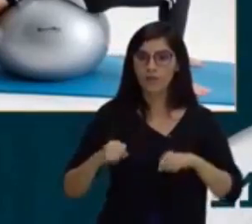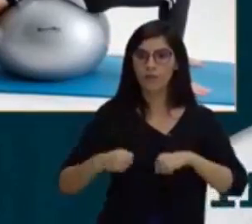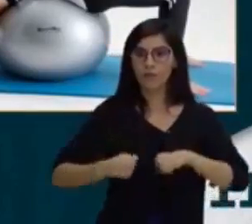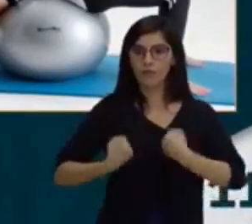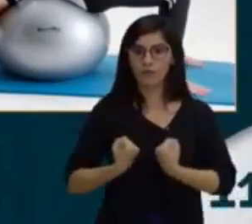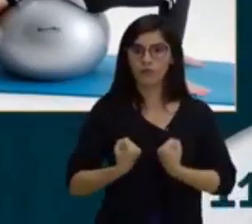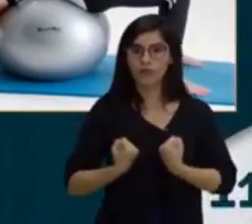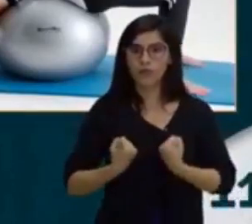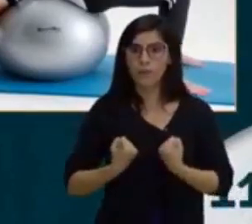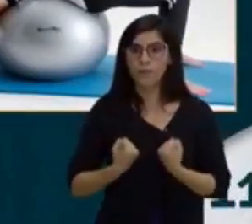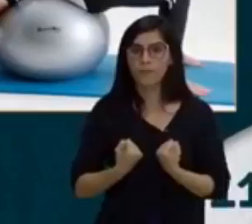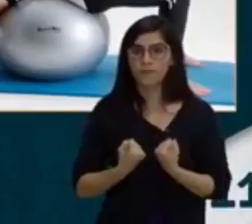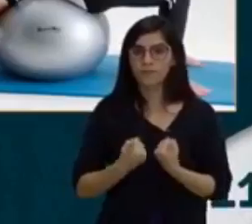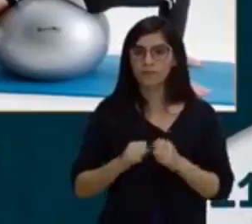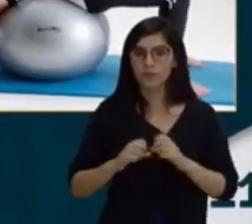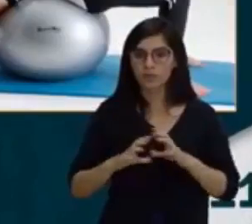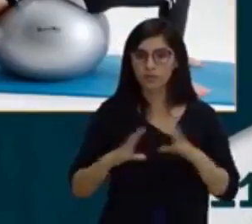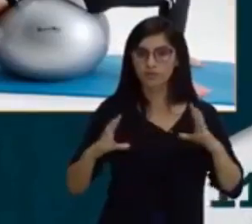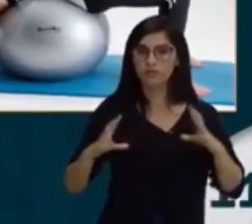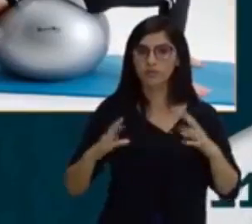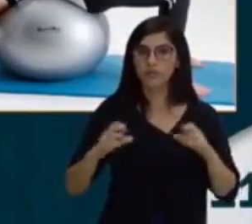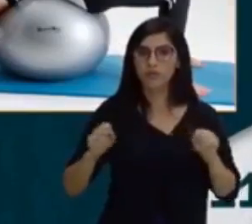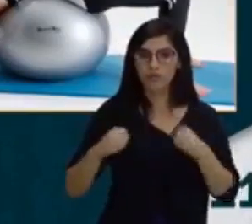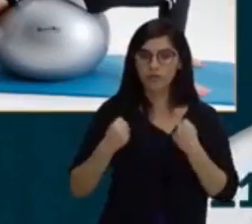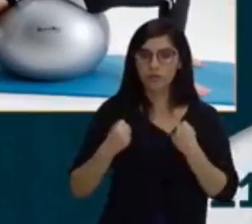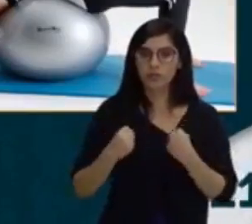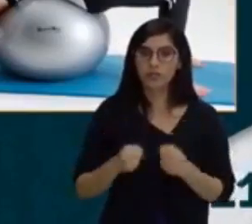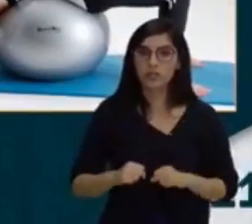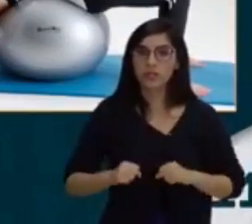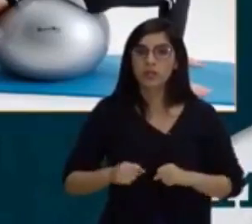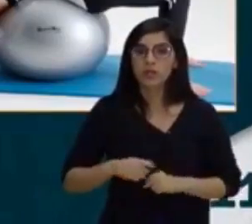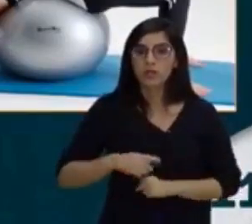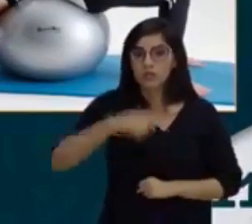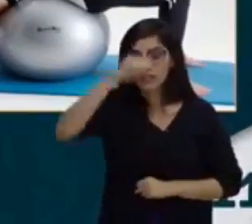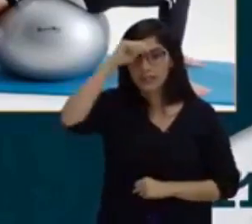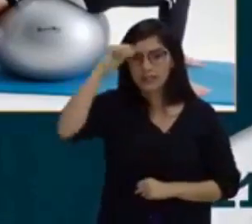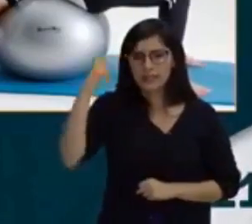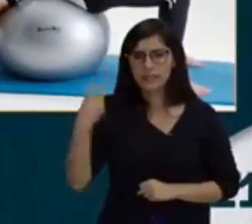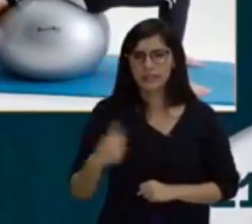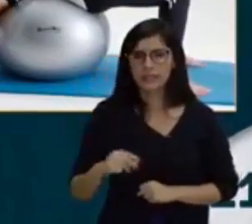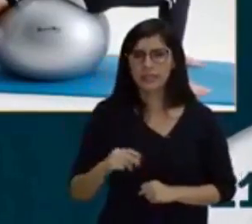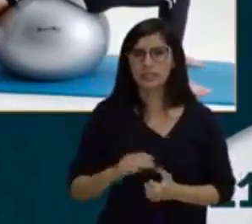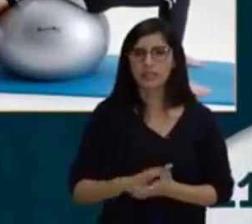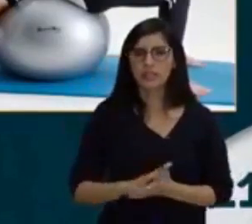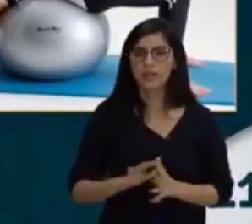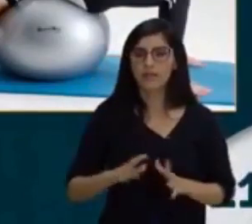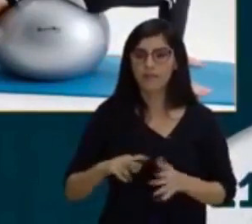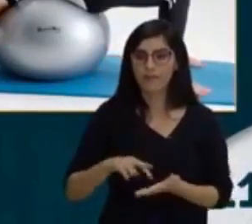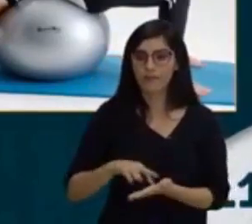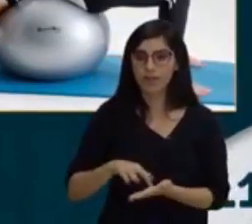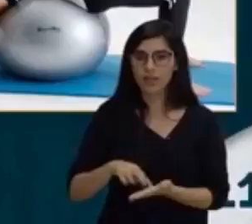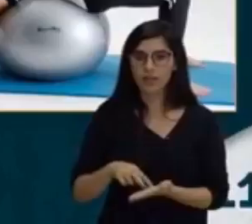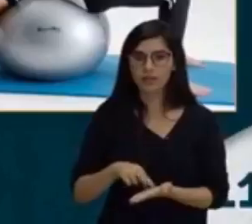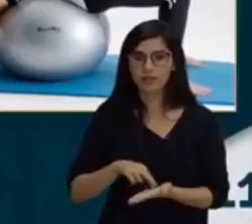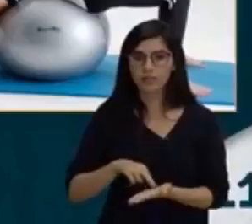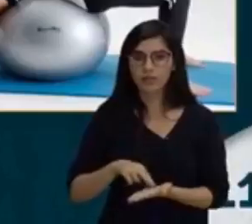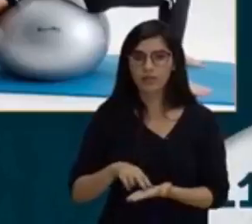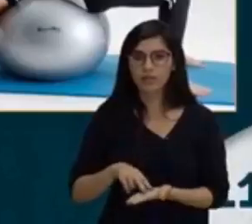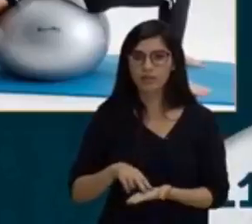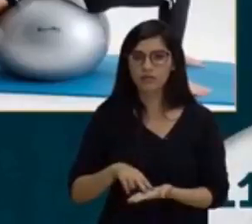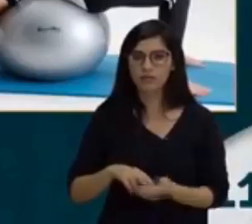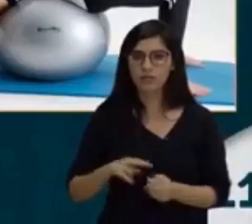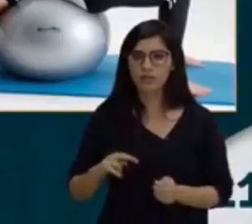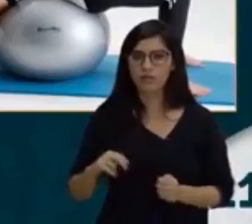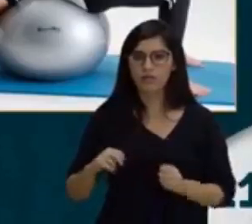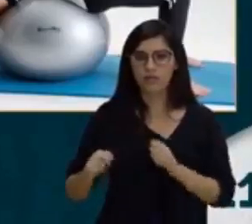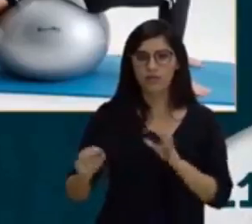força de resistência, flexibilidade, velocidade, agilidade e também as coordenativas. Coordenativas,